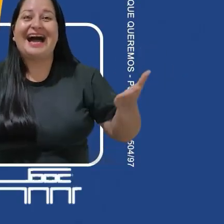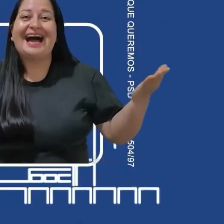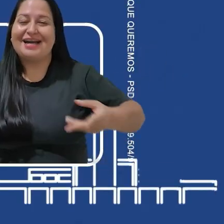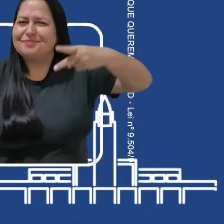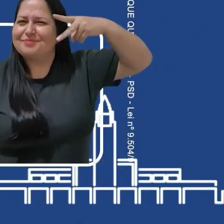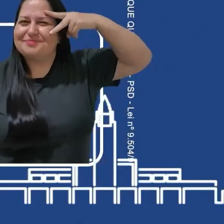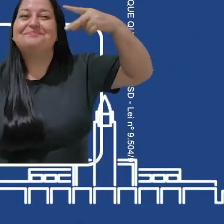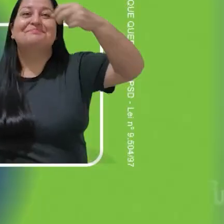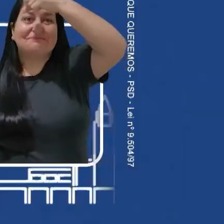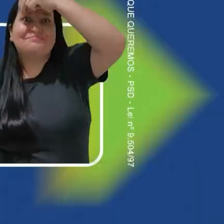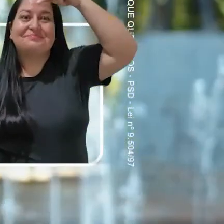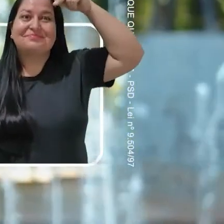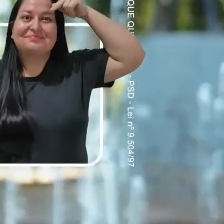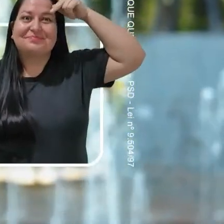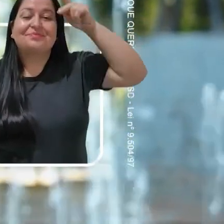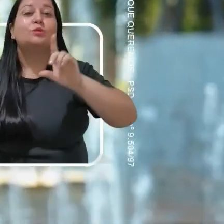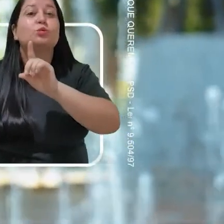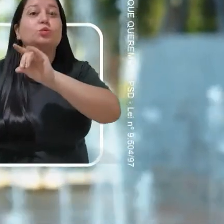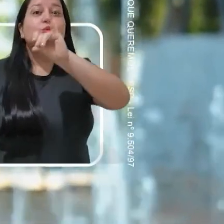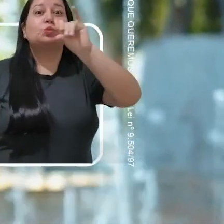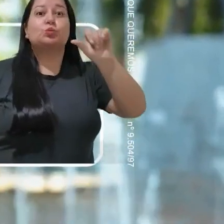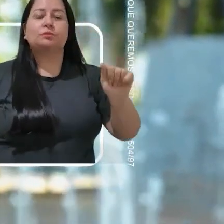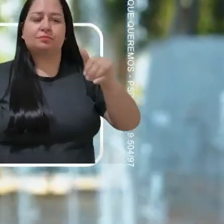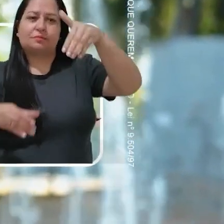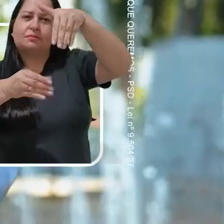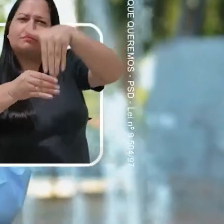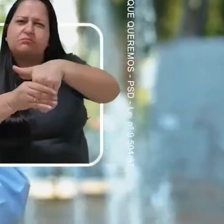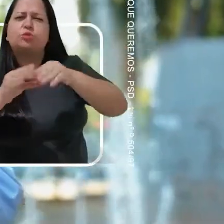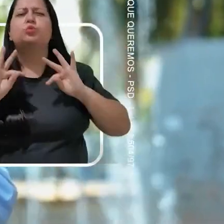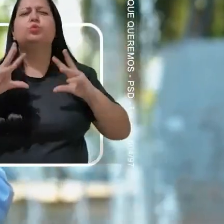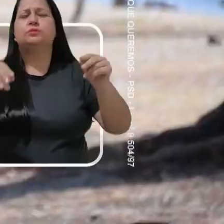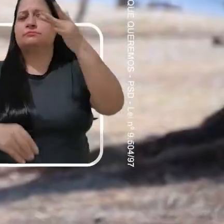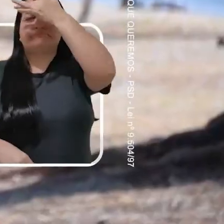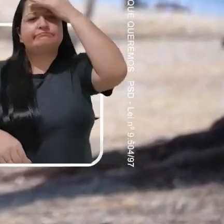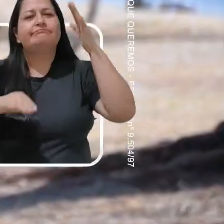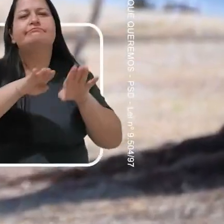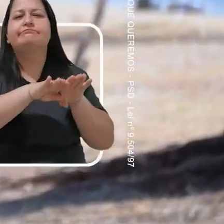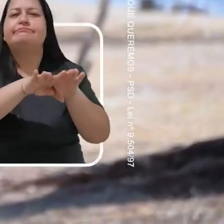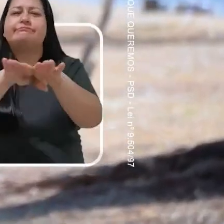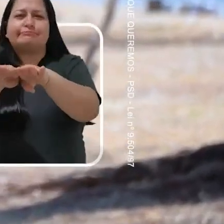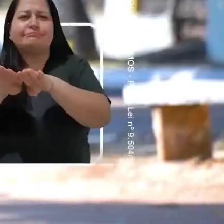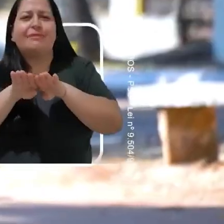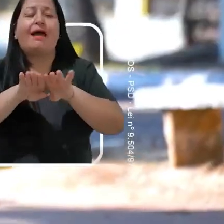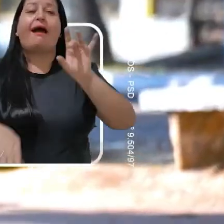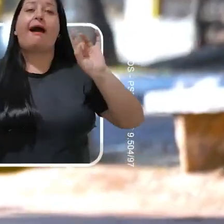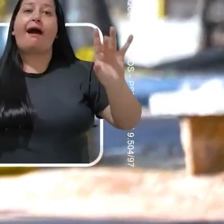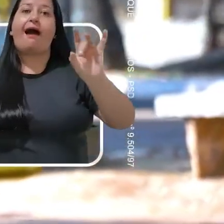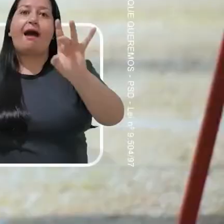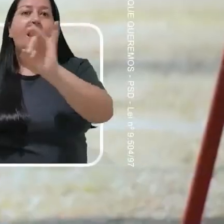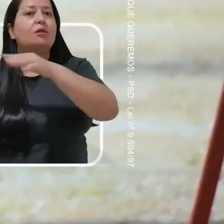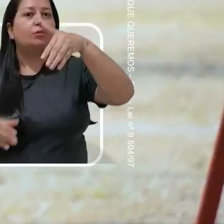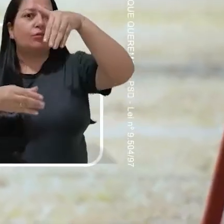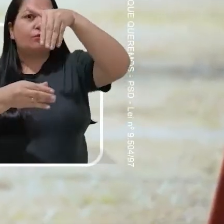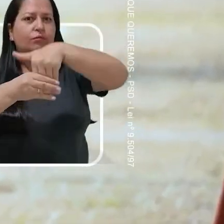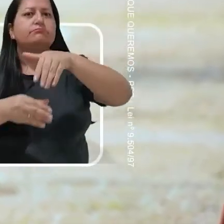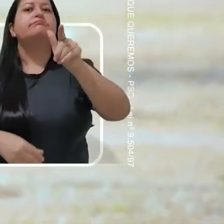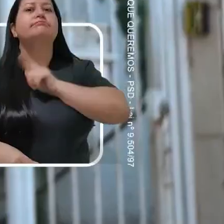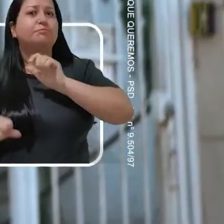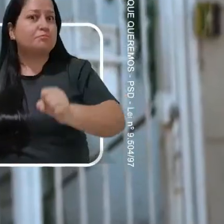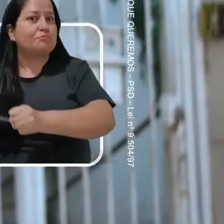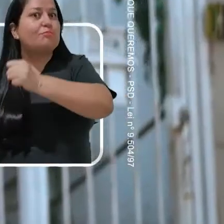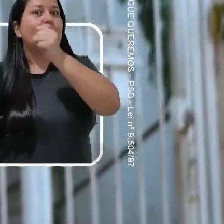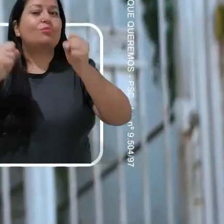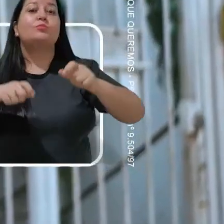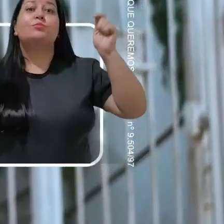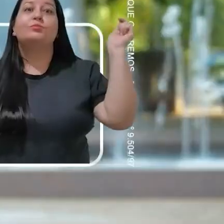é Mandelã Prefeito. No dia das eleições, todos são iguais. É o voto de cada um de vocês que tem o poder de